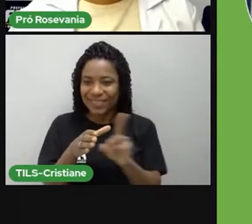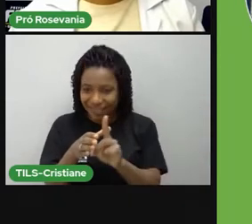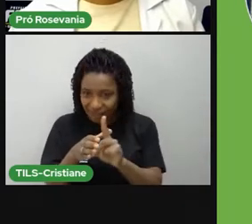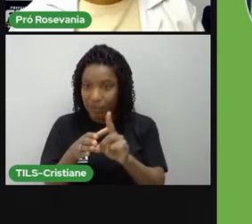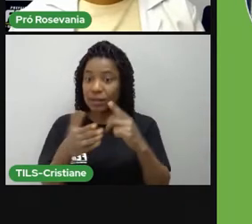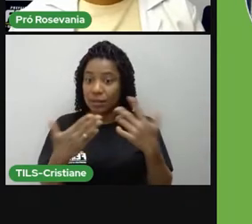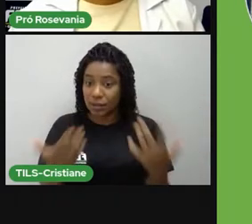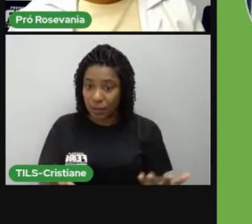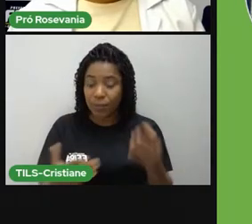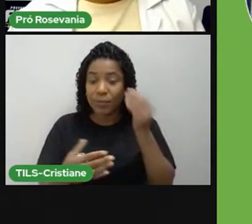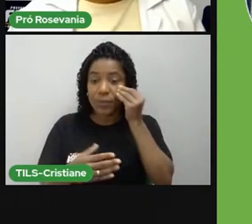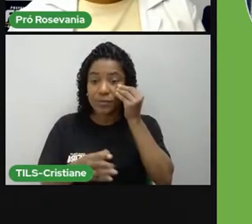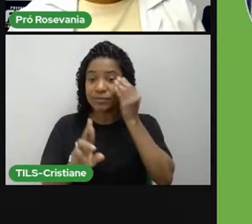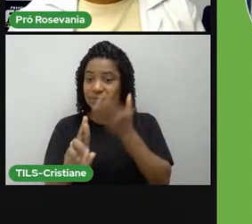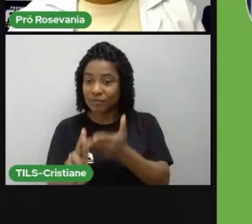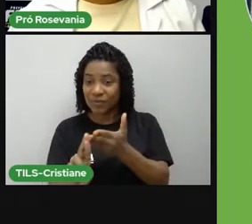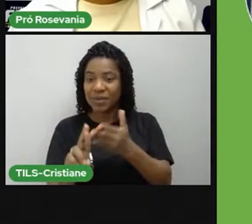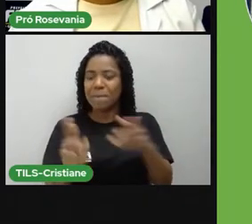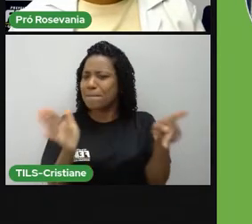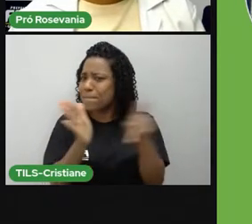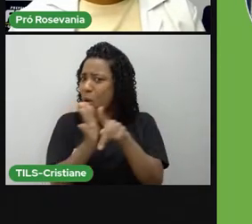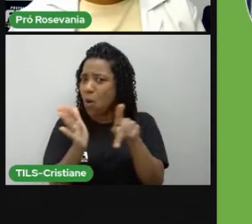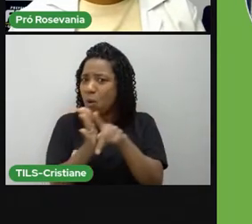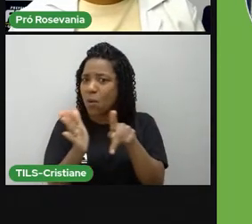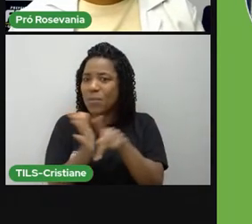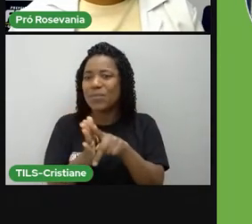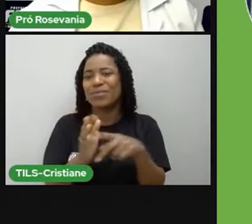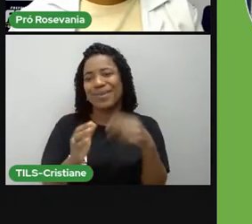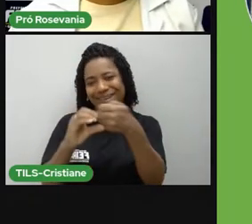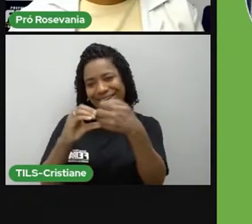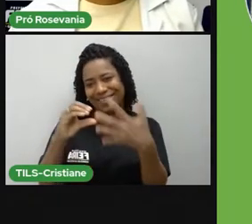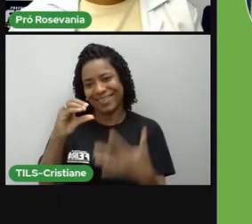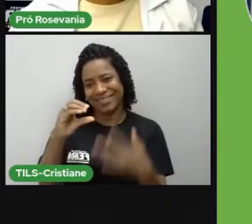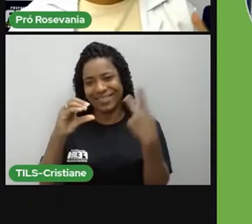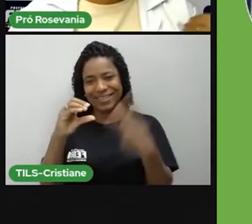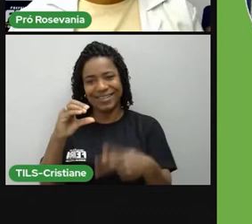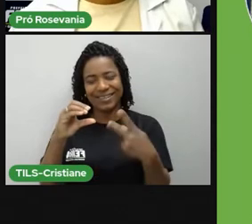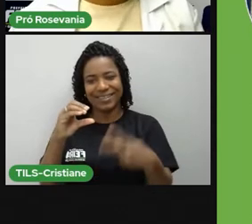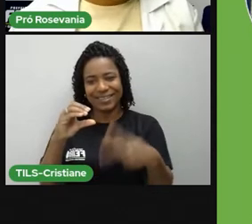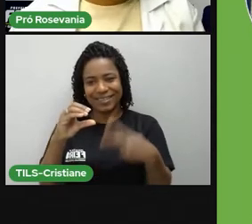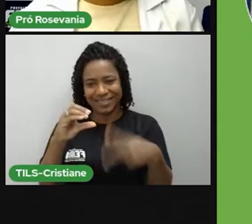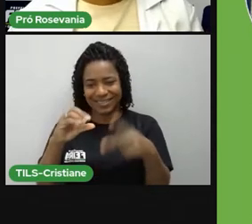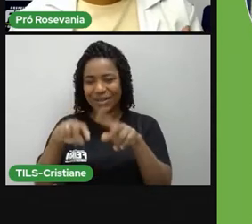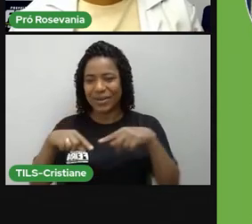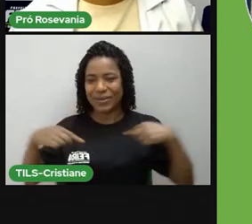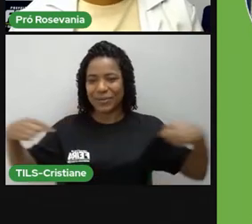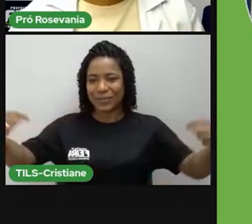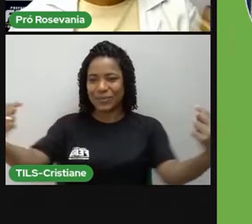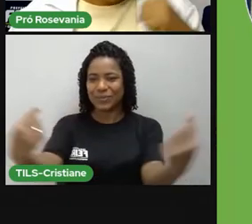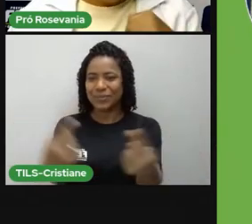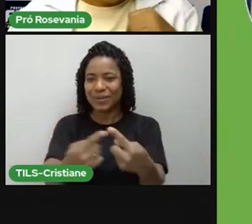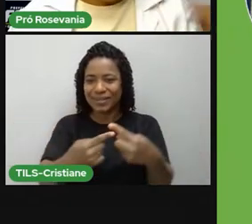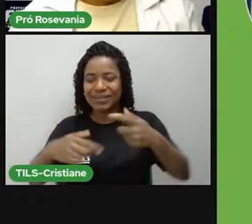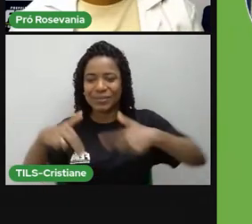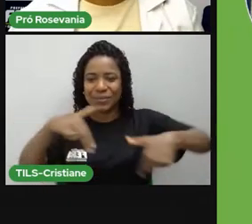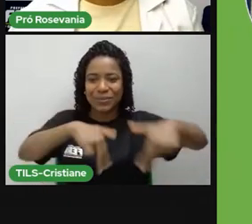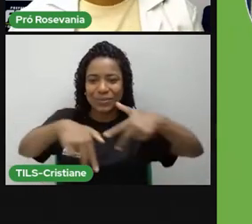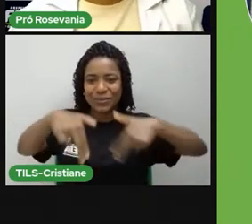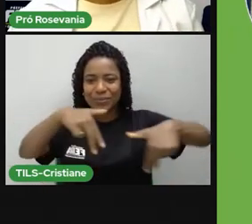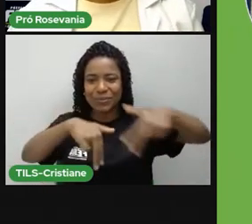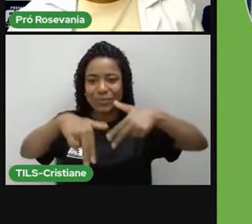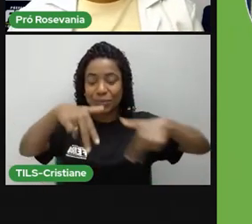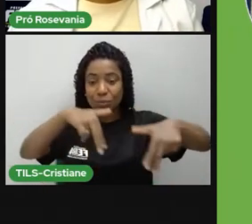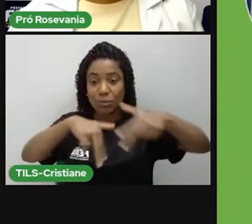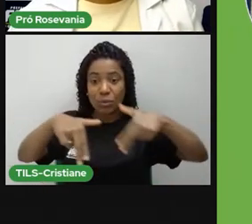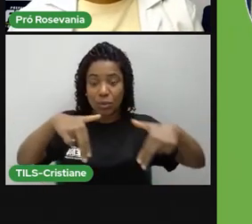pra dançar. Então, é bastante característico pra gente aqui, vem acompanhado até com outras práticas, que eu vou falar daqui a pouco,